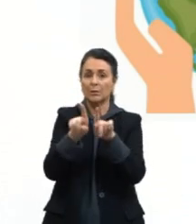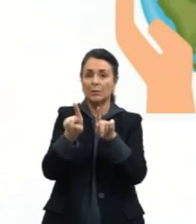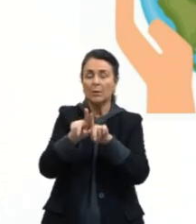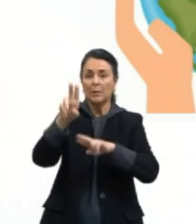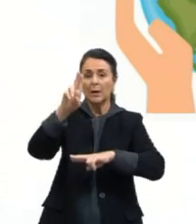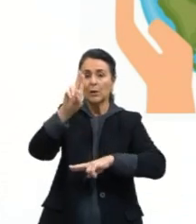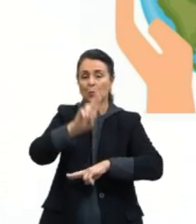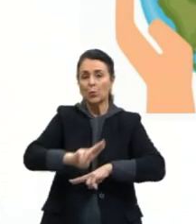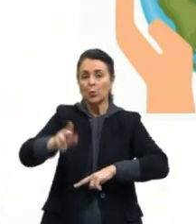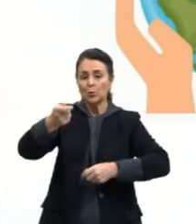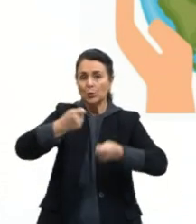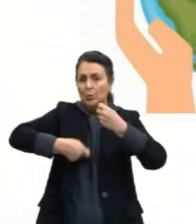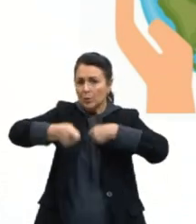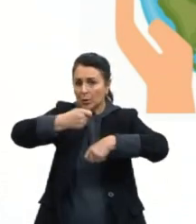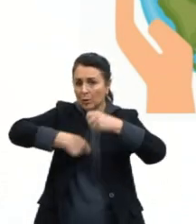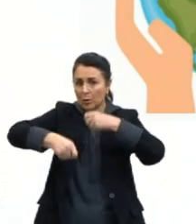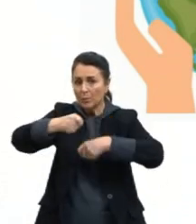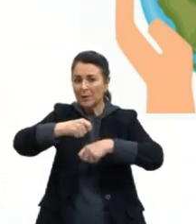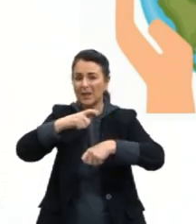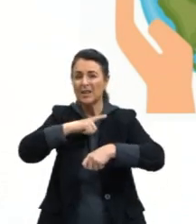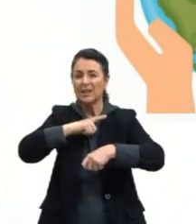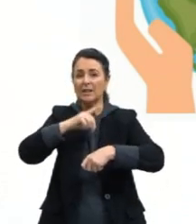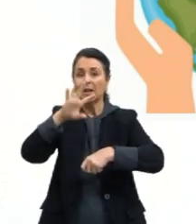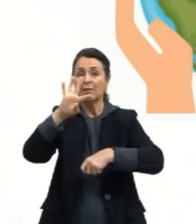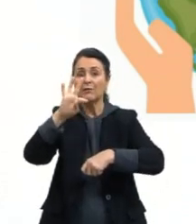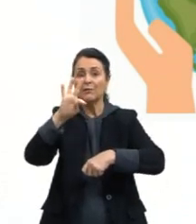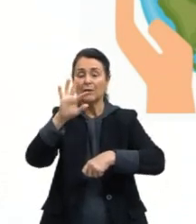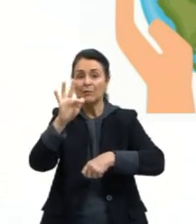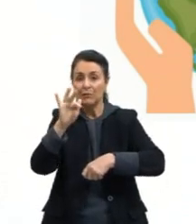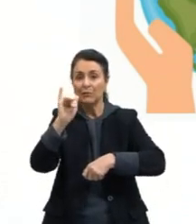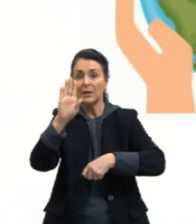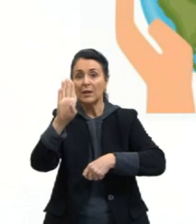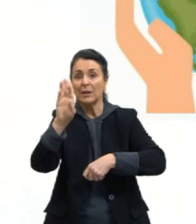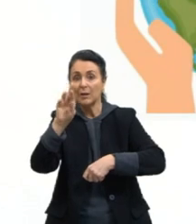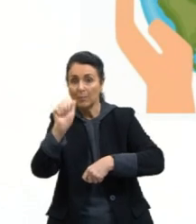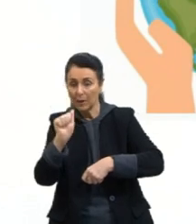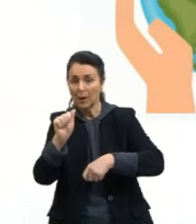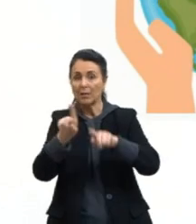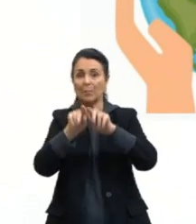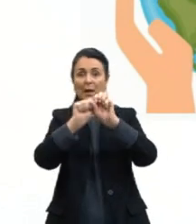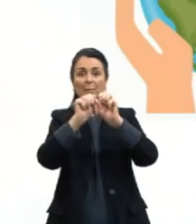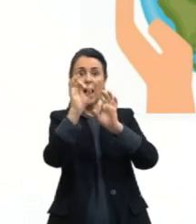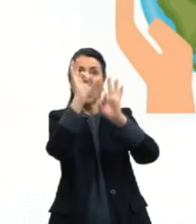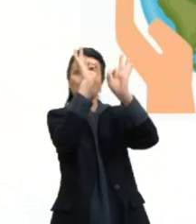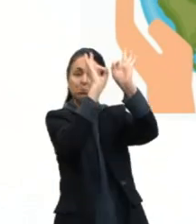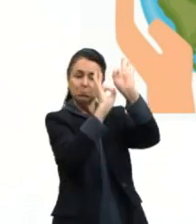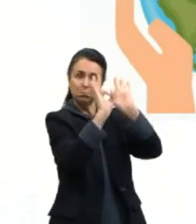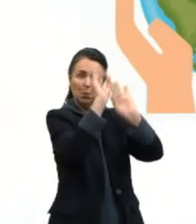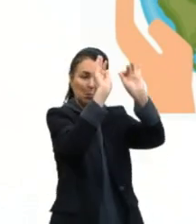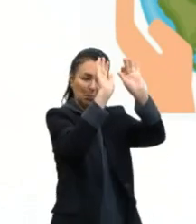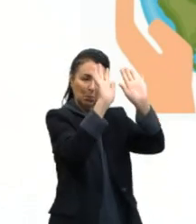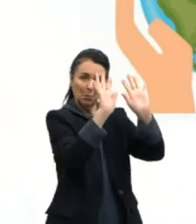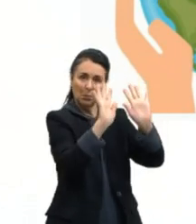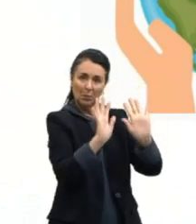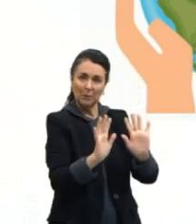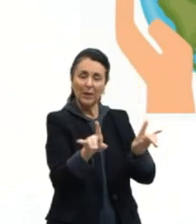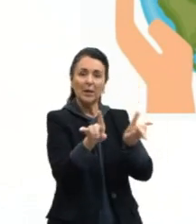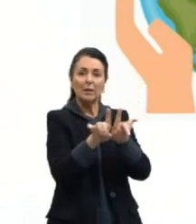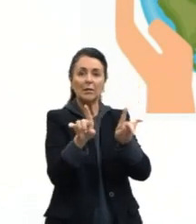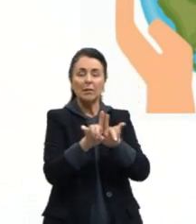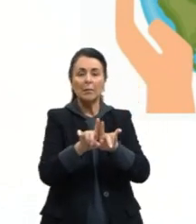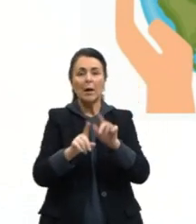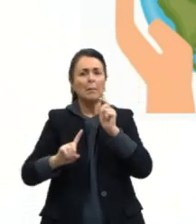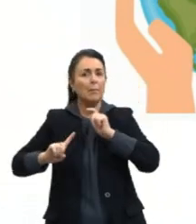na economia, como fibras e também ornamentos. E também, né, gente, saber lidar com a principal fonte de